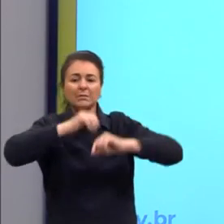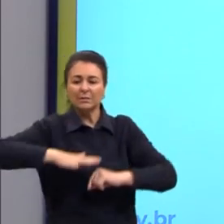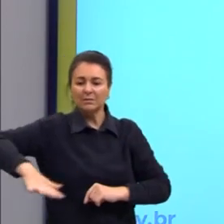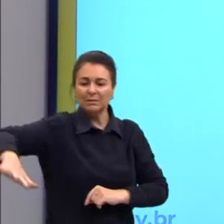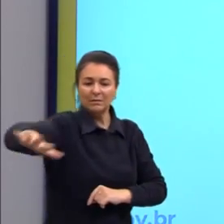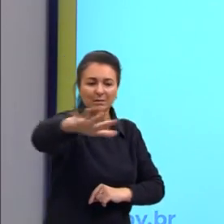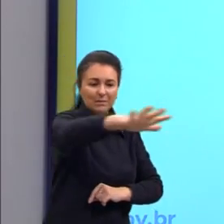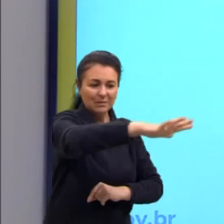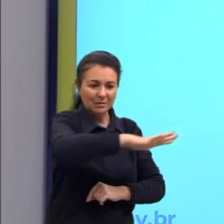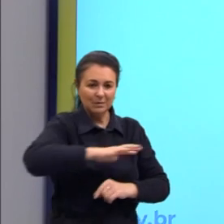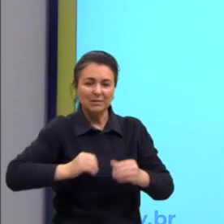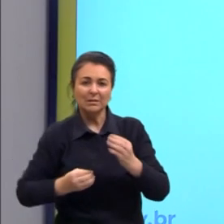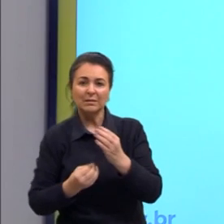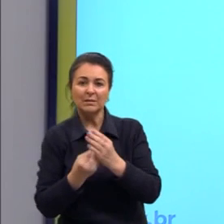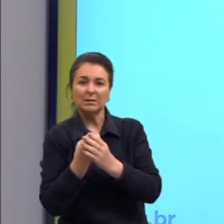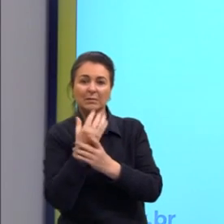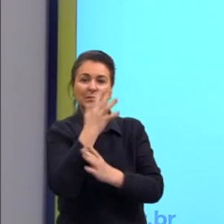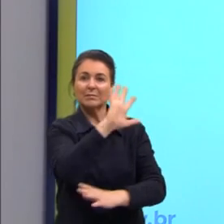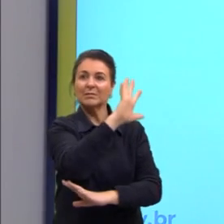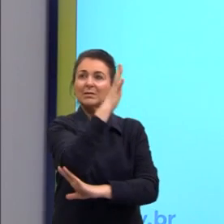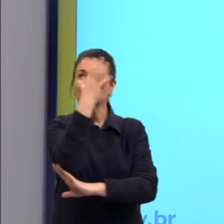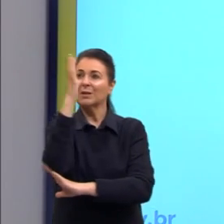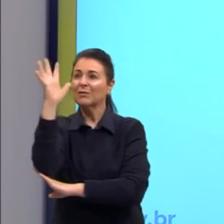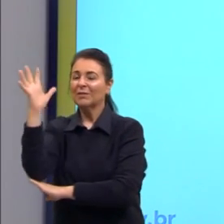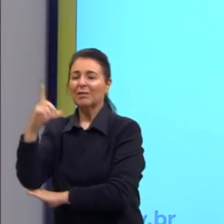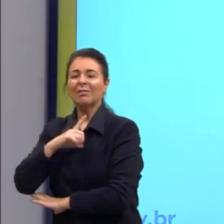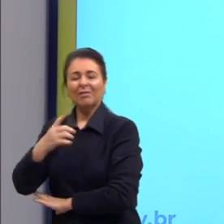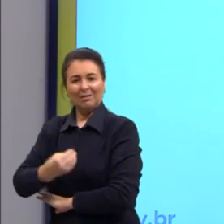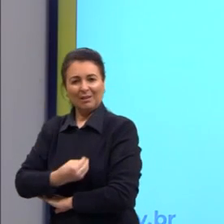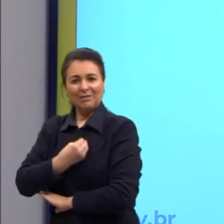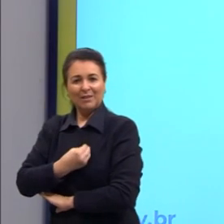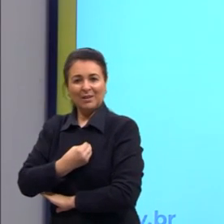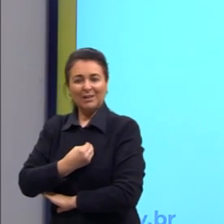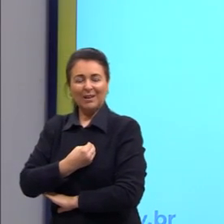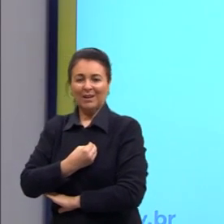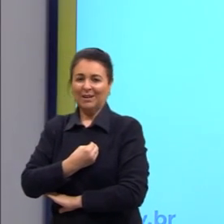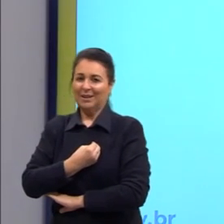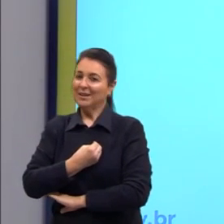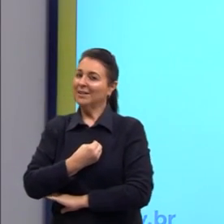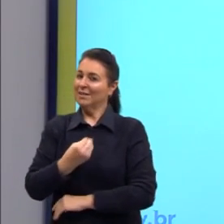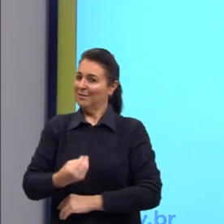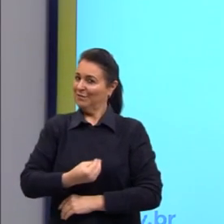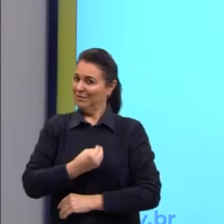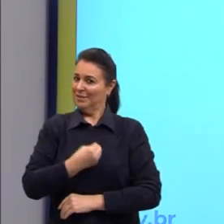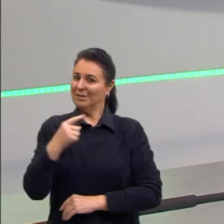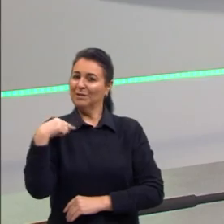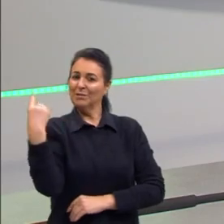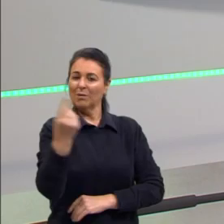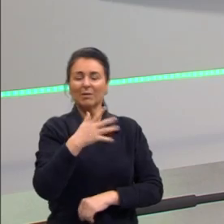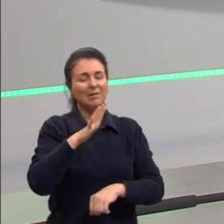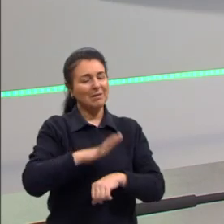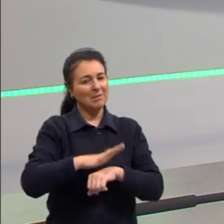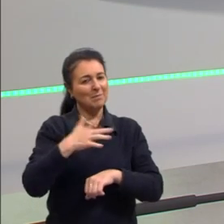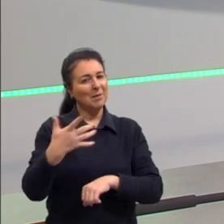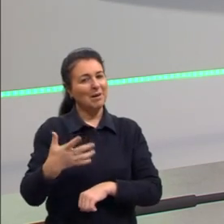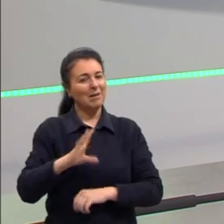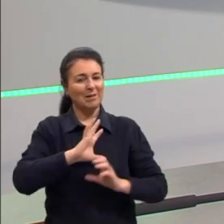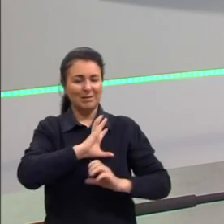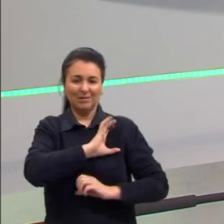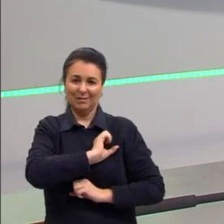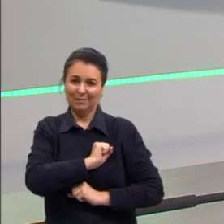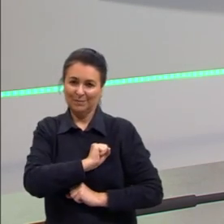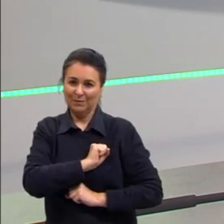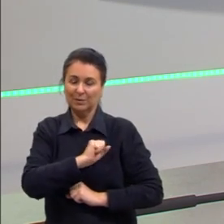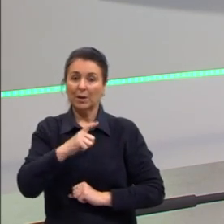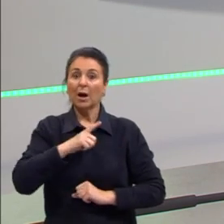têm mais flores, Nossos bosques têm mais vida, nossa vida mais amores. Versos do Gonçalves Dias. E aqui temos o do